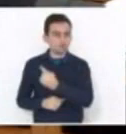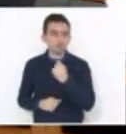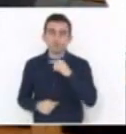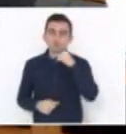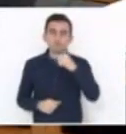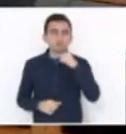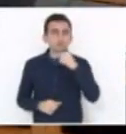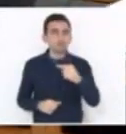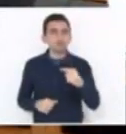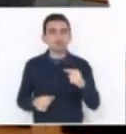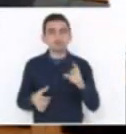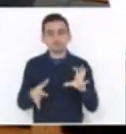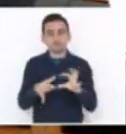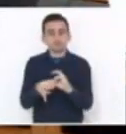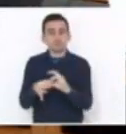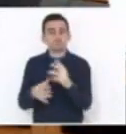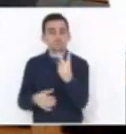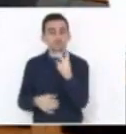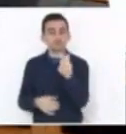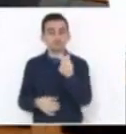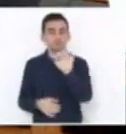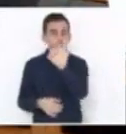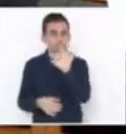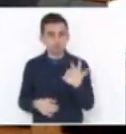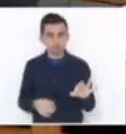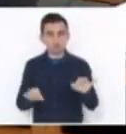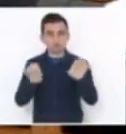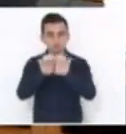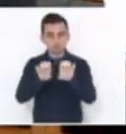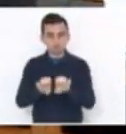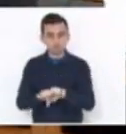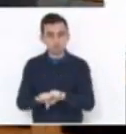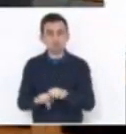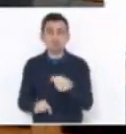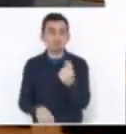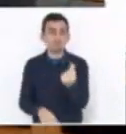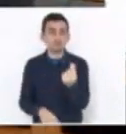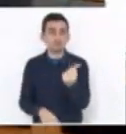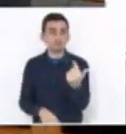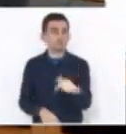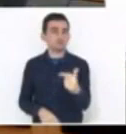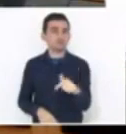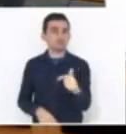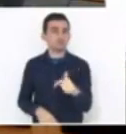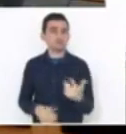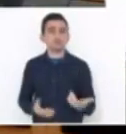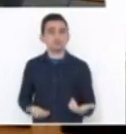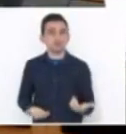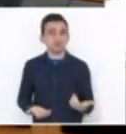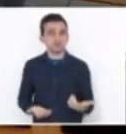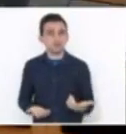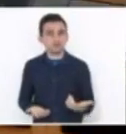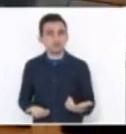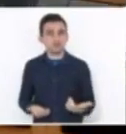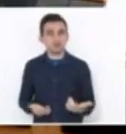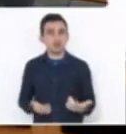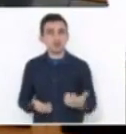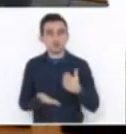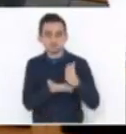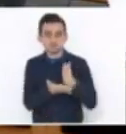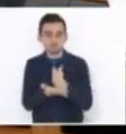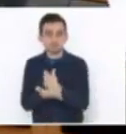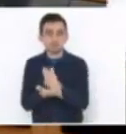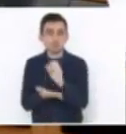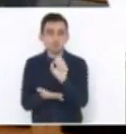25% da infraestrutura de um dinheiro que não tem. Não se conseguiu fazer o financiamento mais do que esses 800